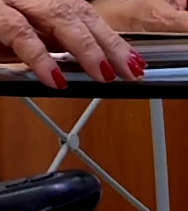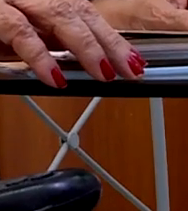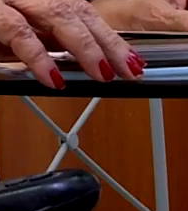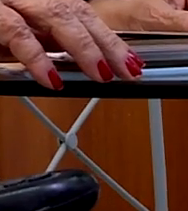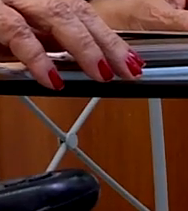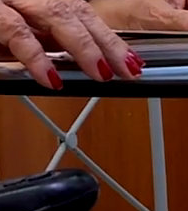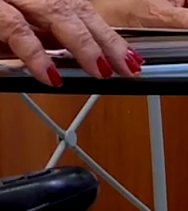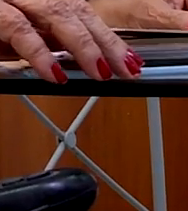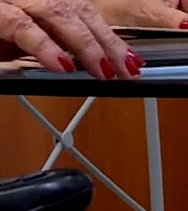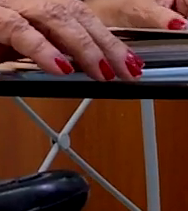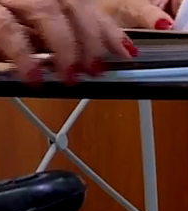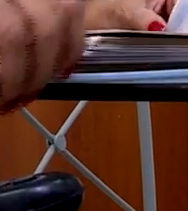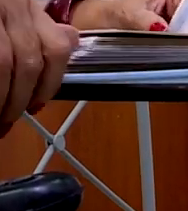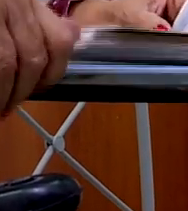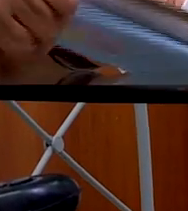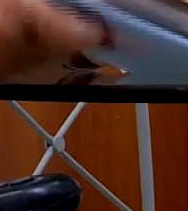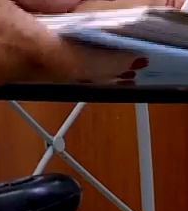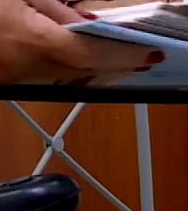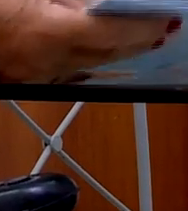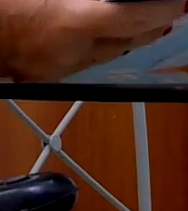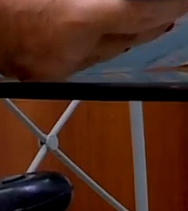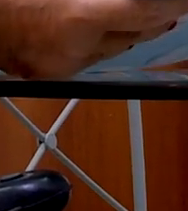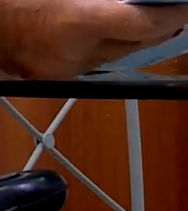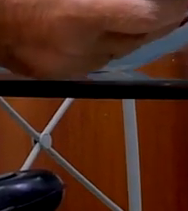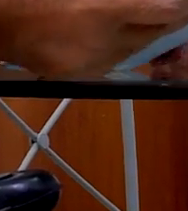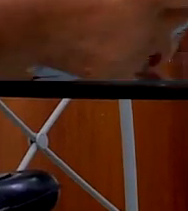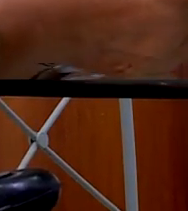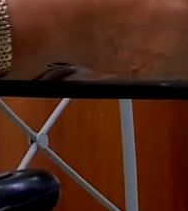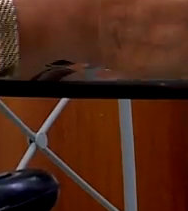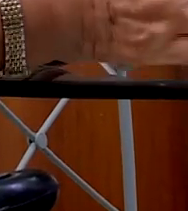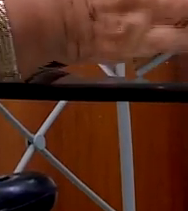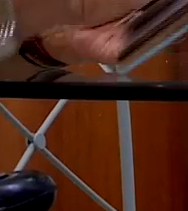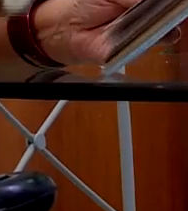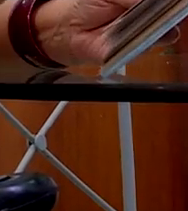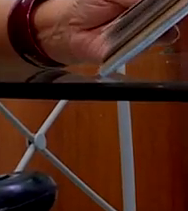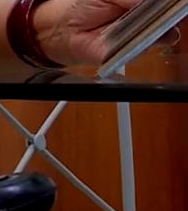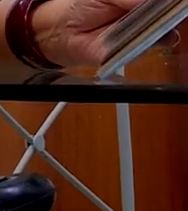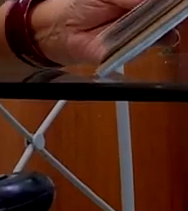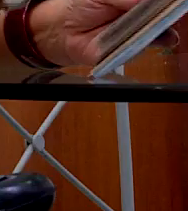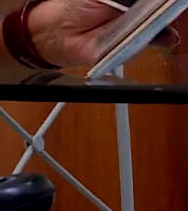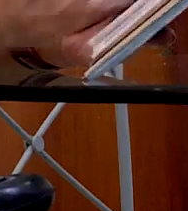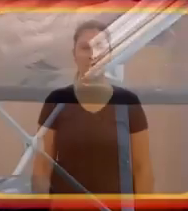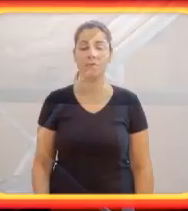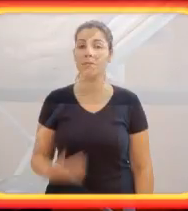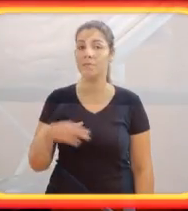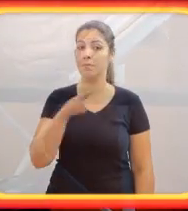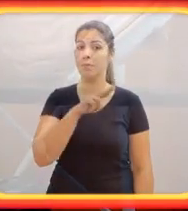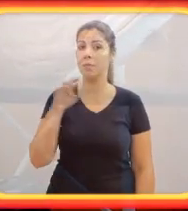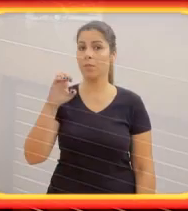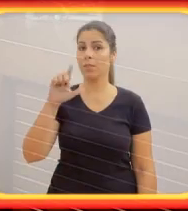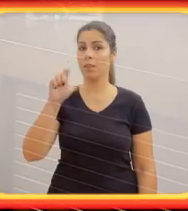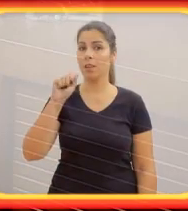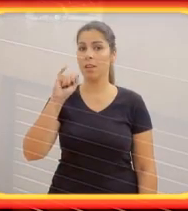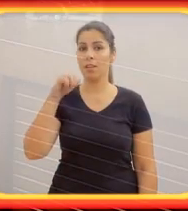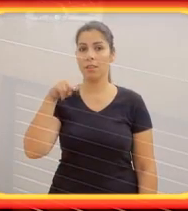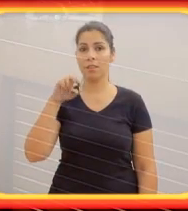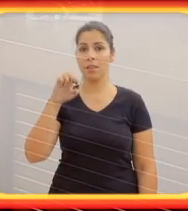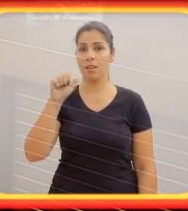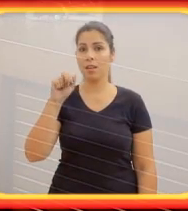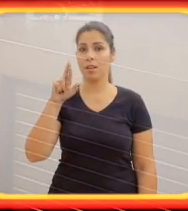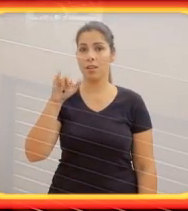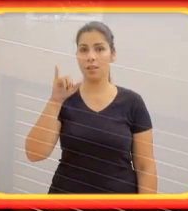Sala de jantar. Mulher cadeirante em frente a uma mesa. Ela folheia um álbum de fotos e sorria. Eu sou Elaine